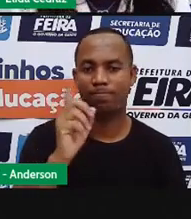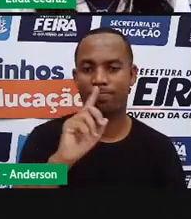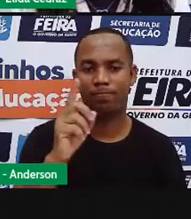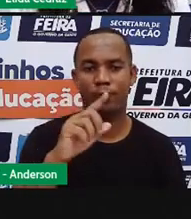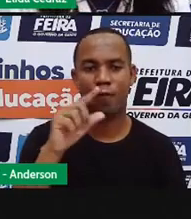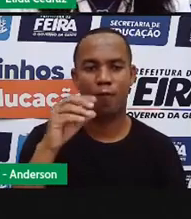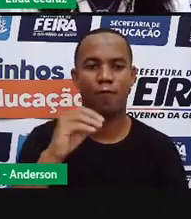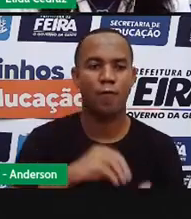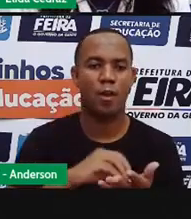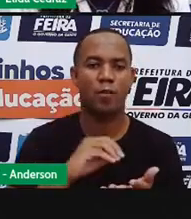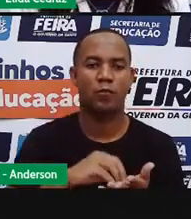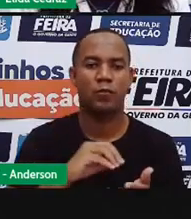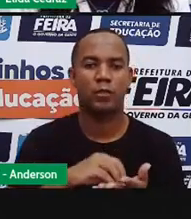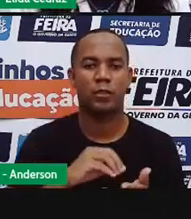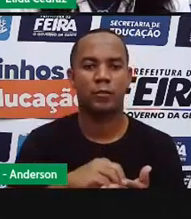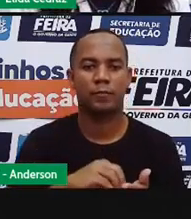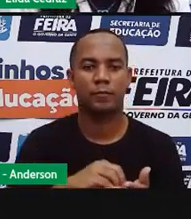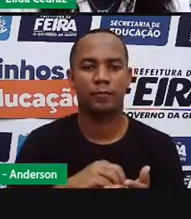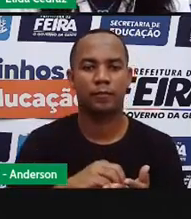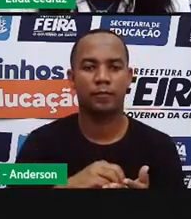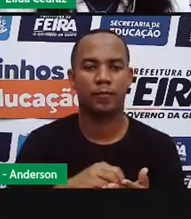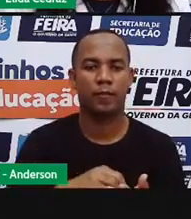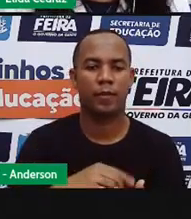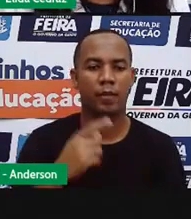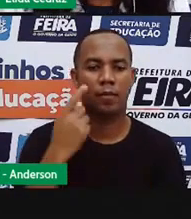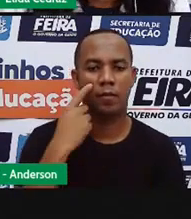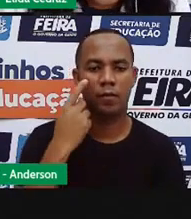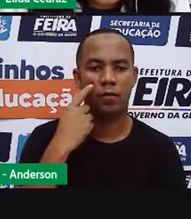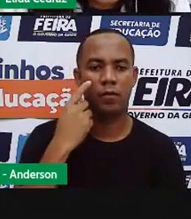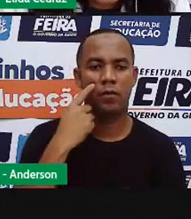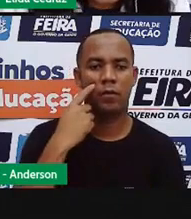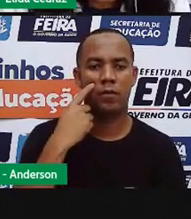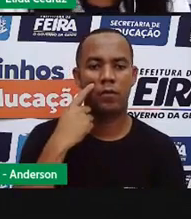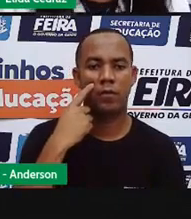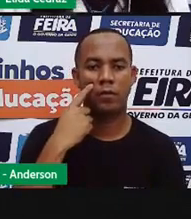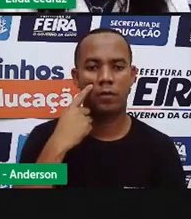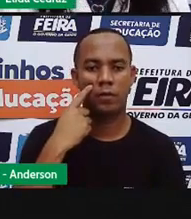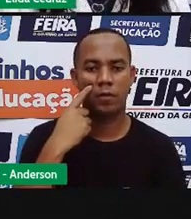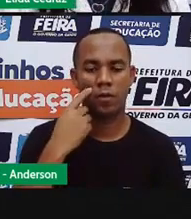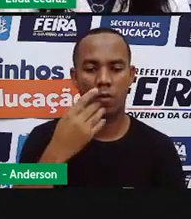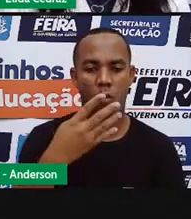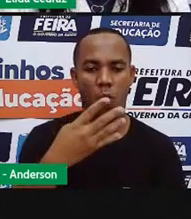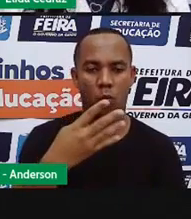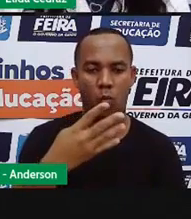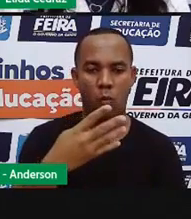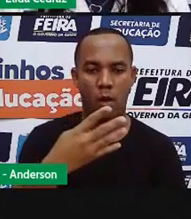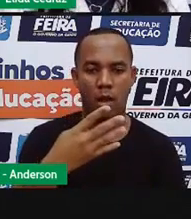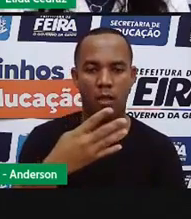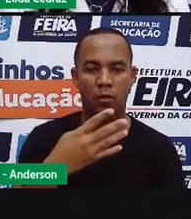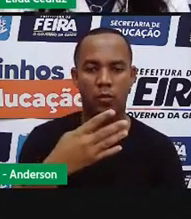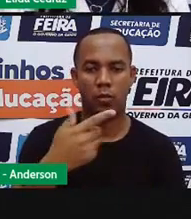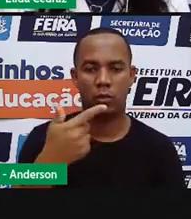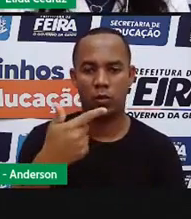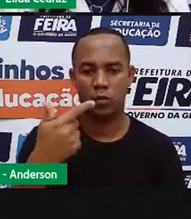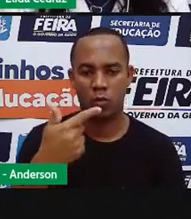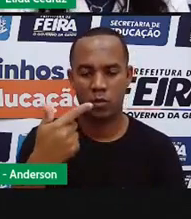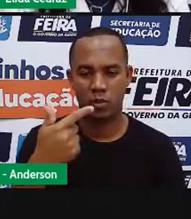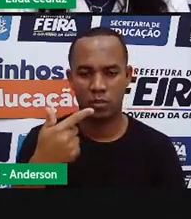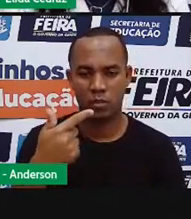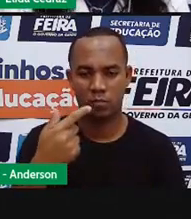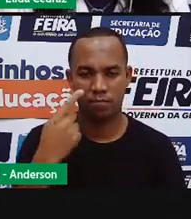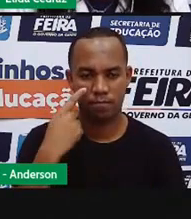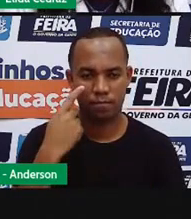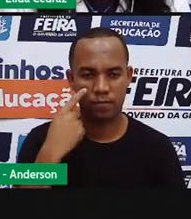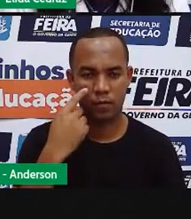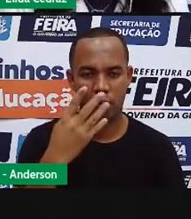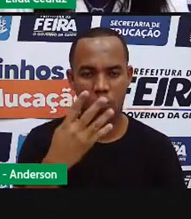Vai ficar faltando. O de quatro litros e o de dois. Será que vai dar os três litros?